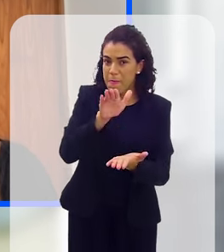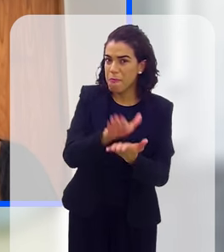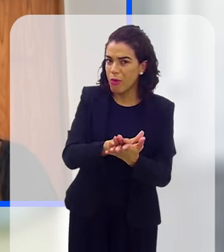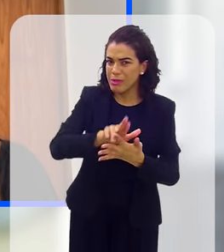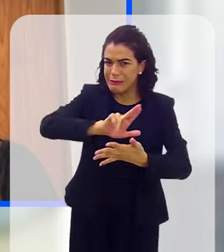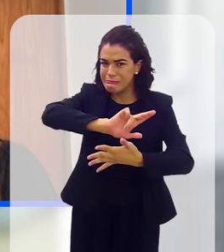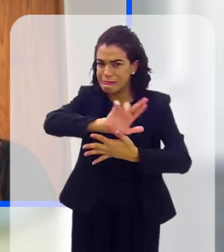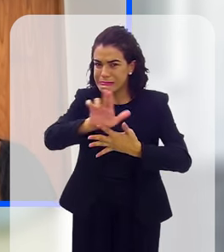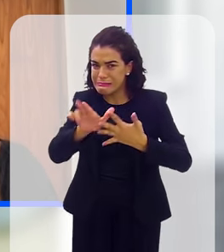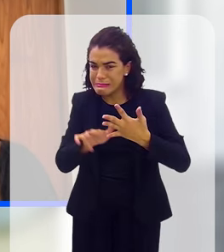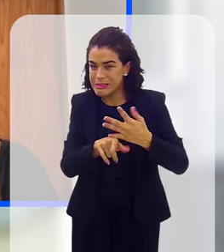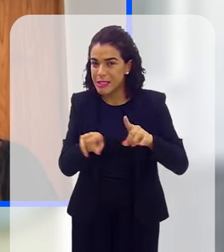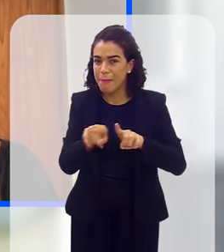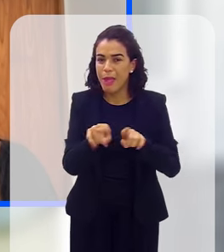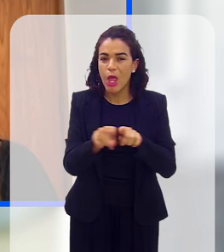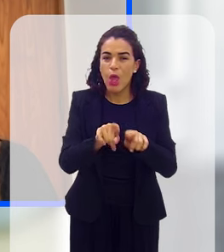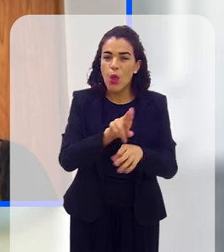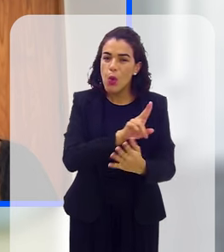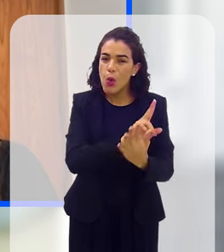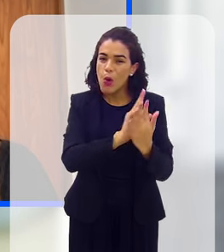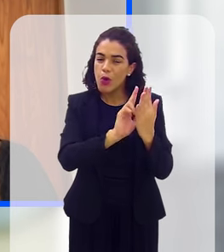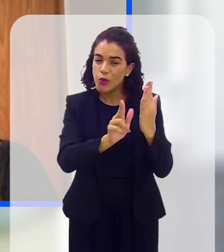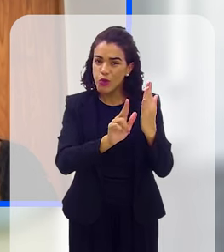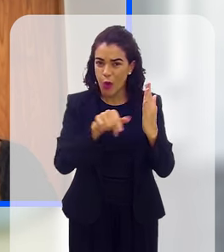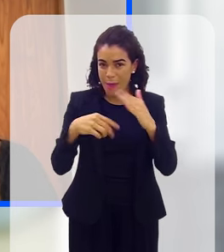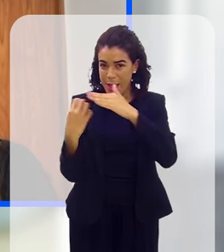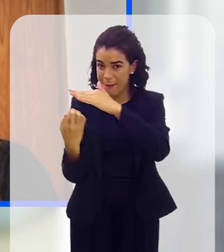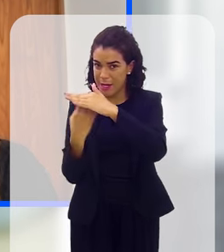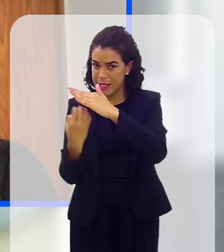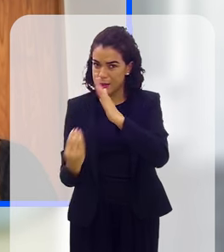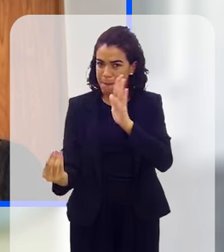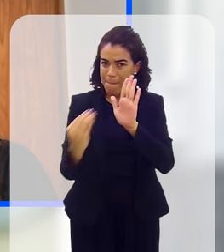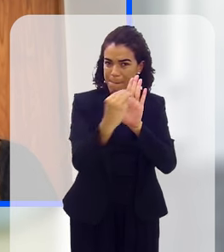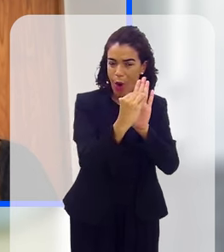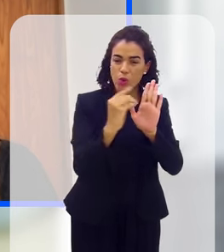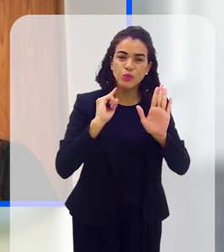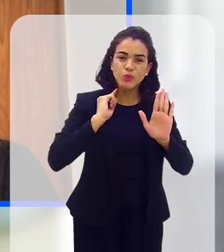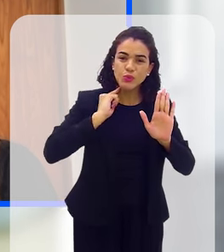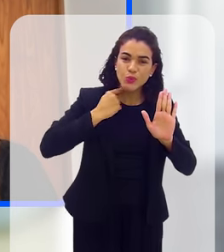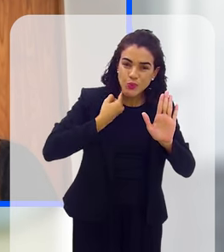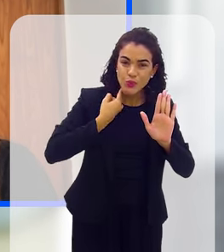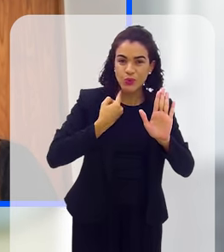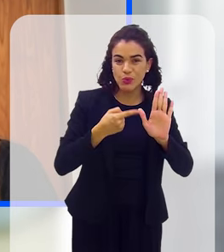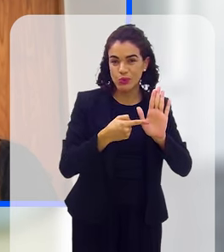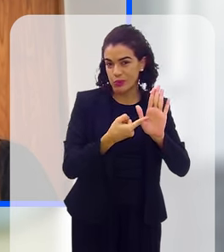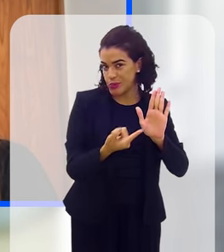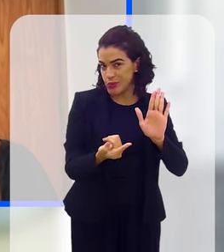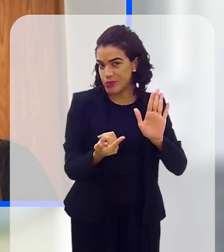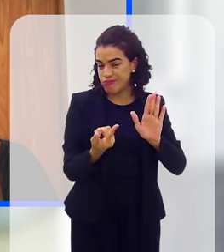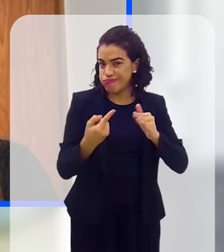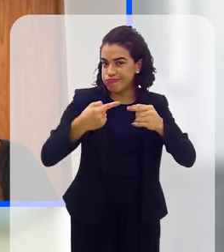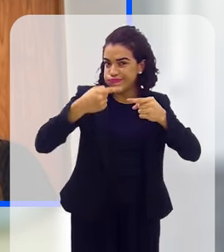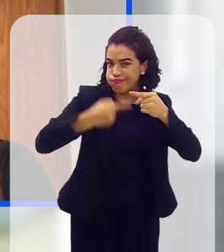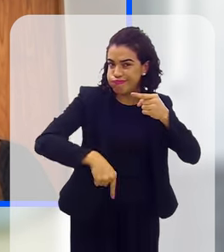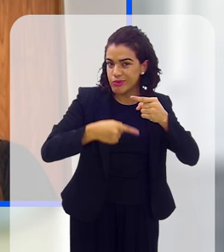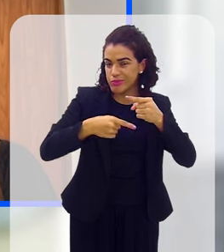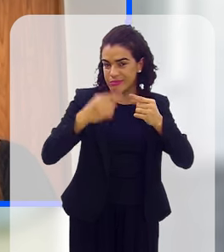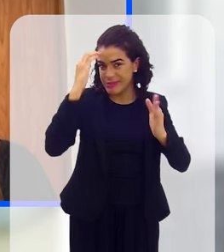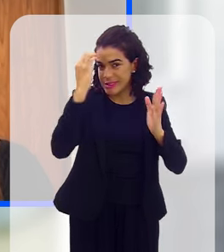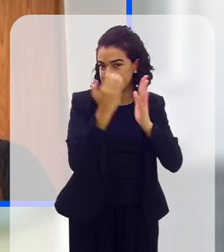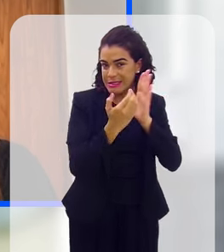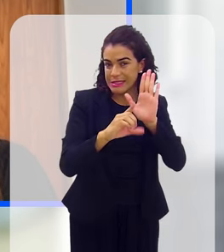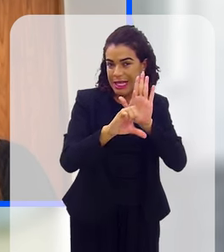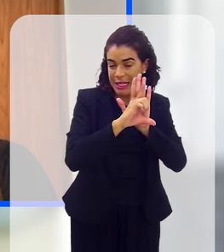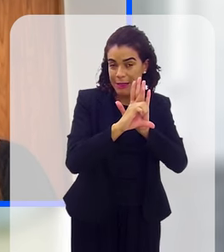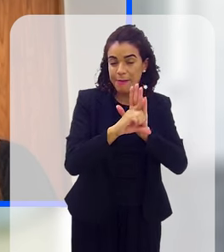também, a lista suja, porque essa empresa pode entrar para a chamada lista suja. Ou seja, elas pertencendo a essa